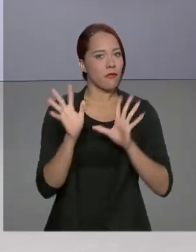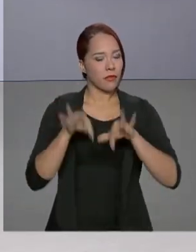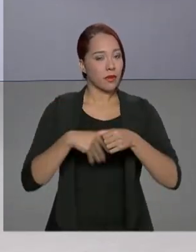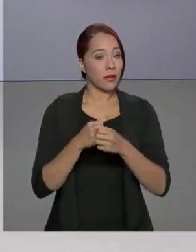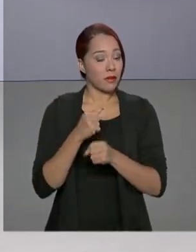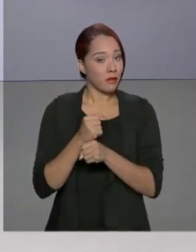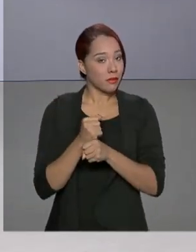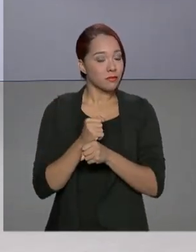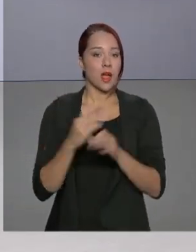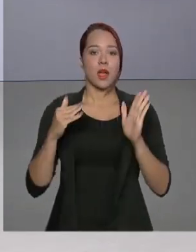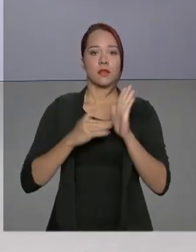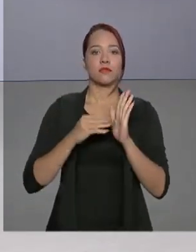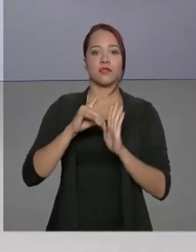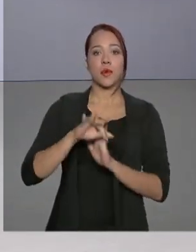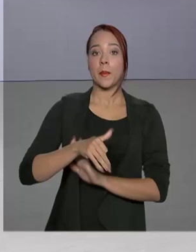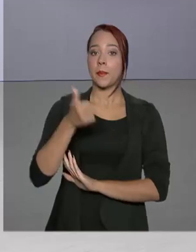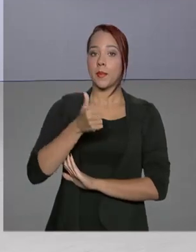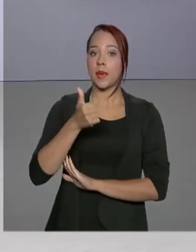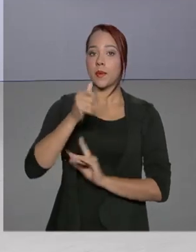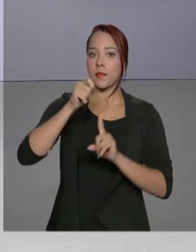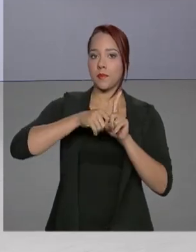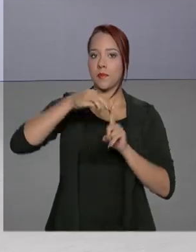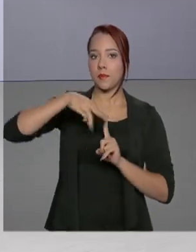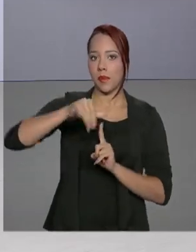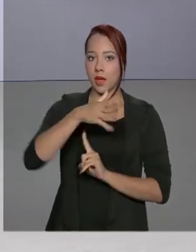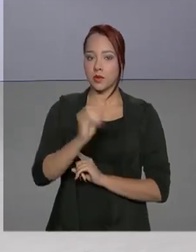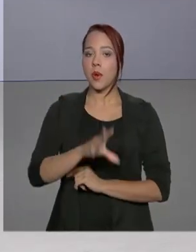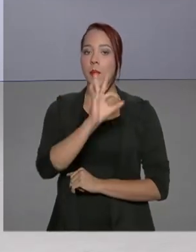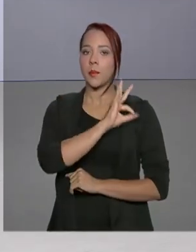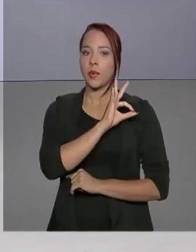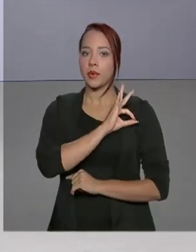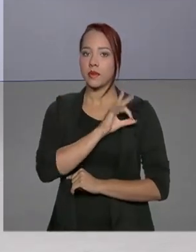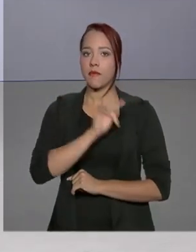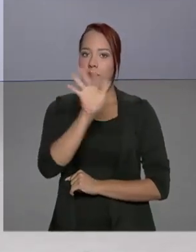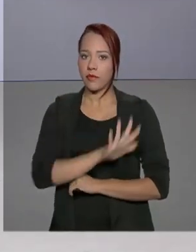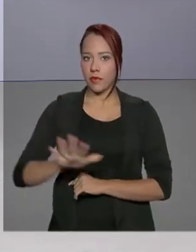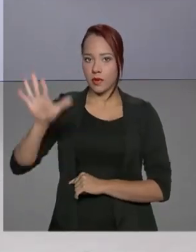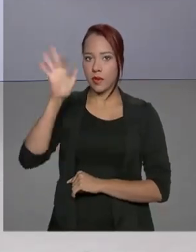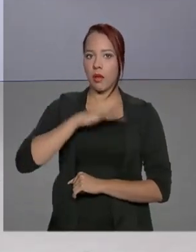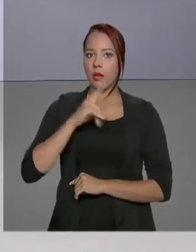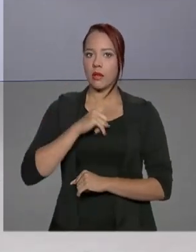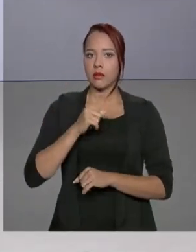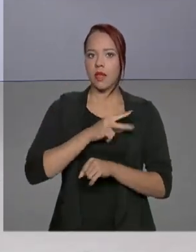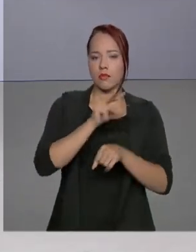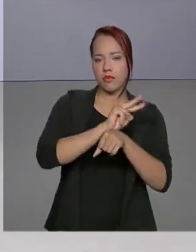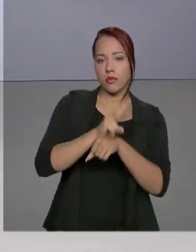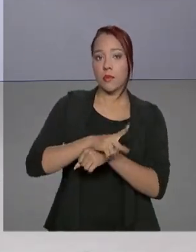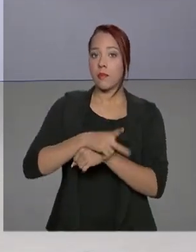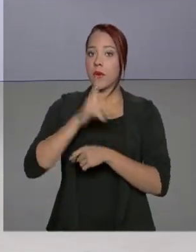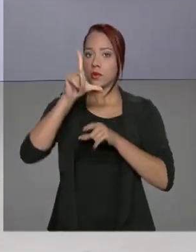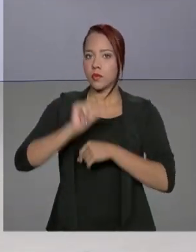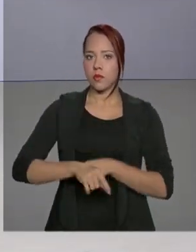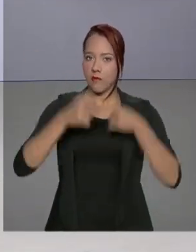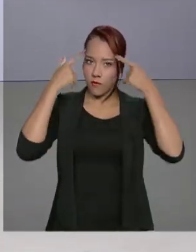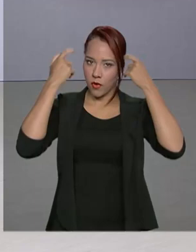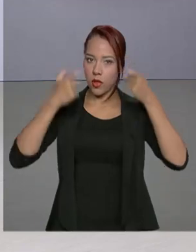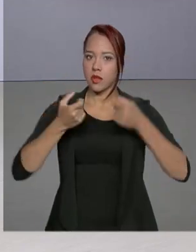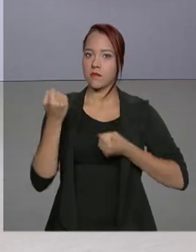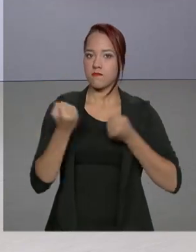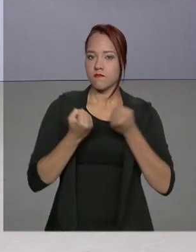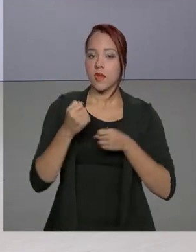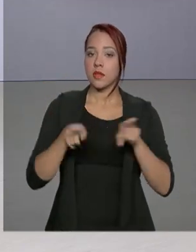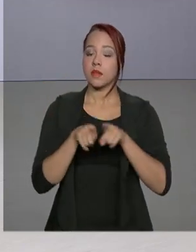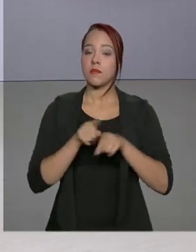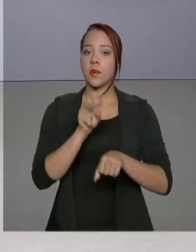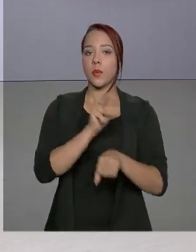Até o dia 1º de março, a Polícia Rodoviária Federal promove ações nas rodovias para reduzir a violência no trânsito e proteger